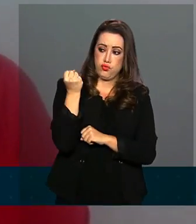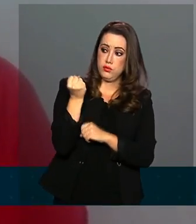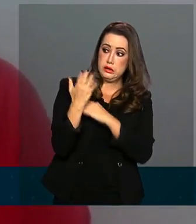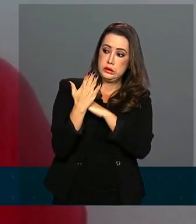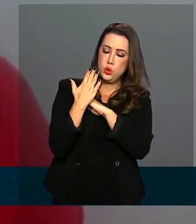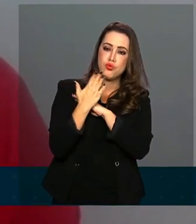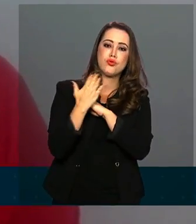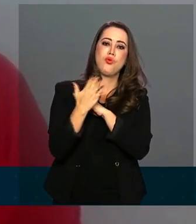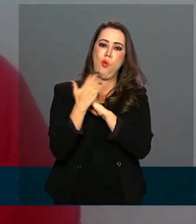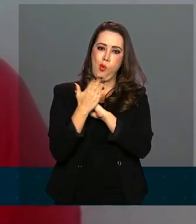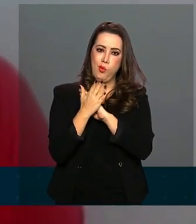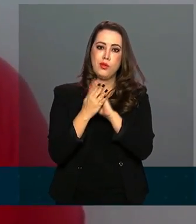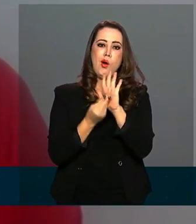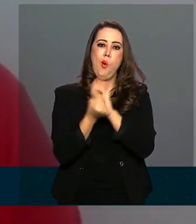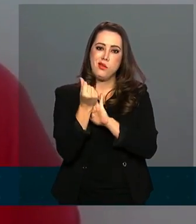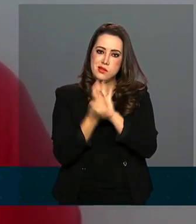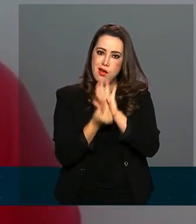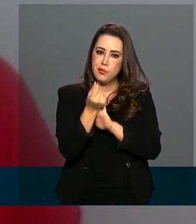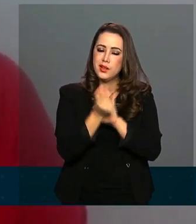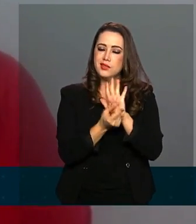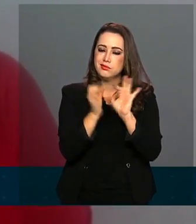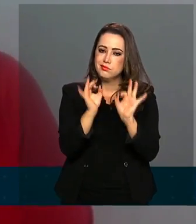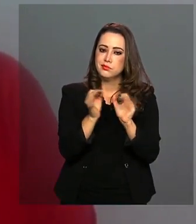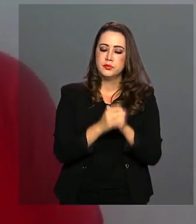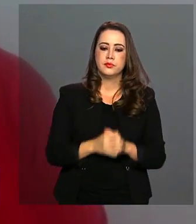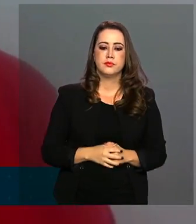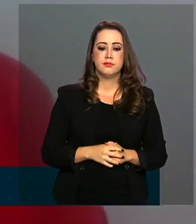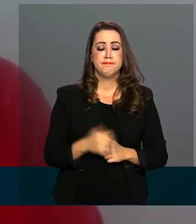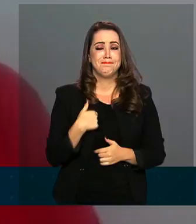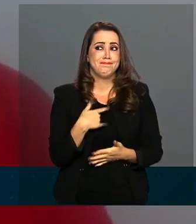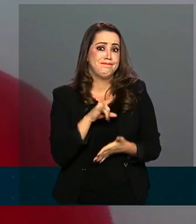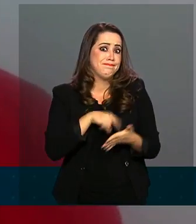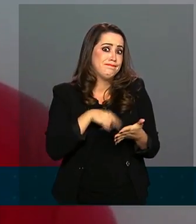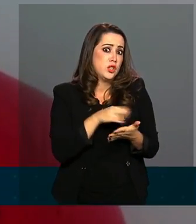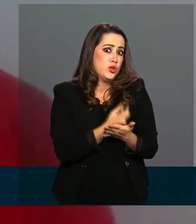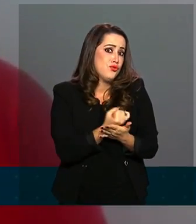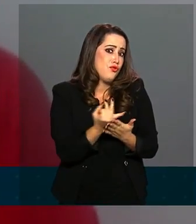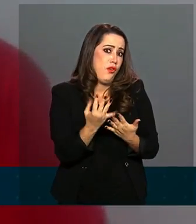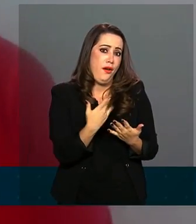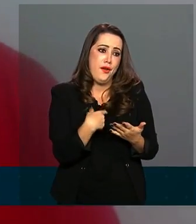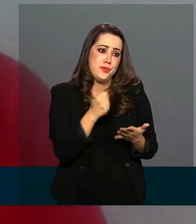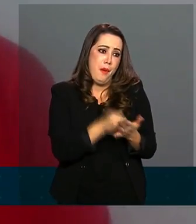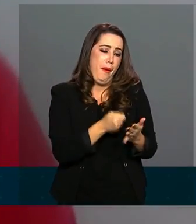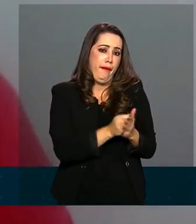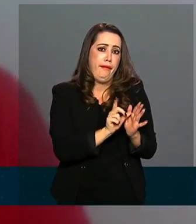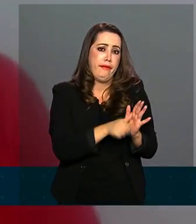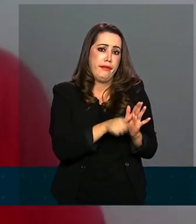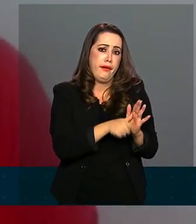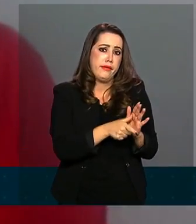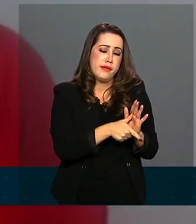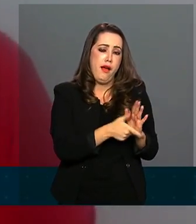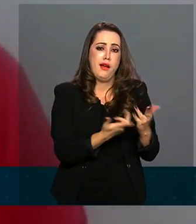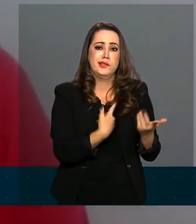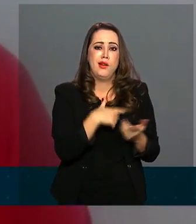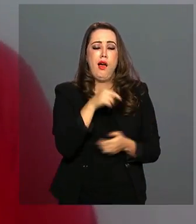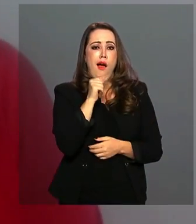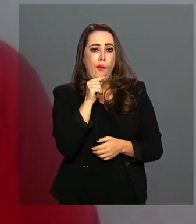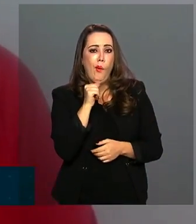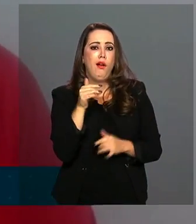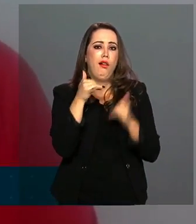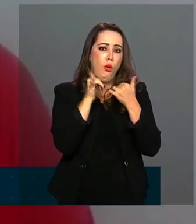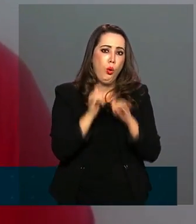a colocar o orçamento em ordem. Estou com minhas contas atrasadas, né, todas, água, luz, tudo.